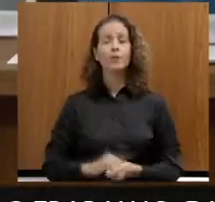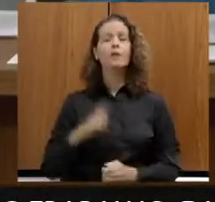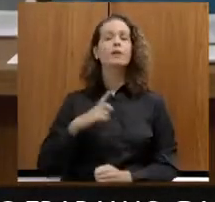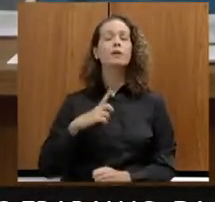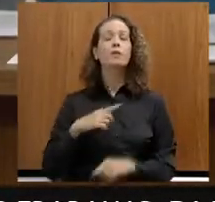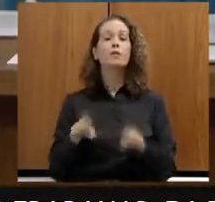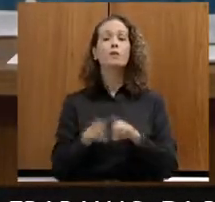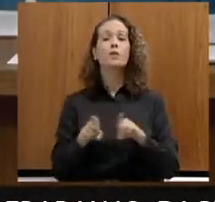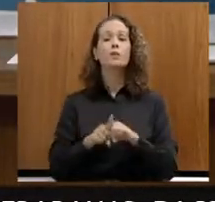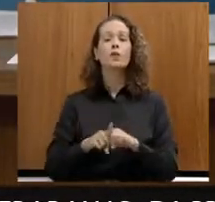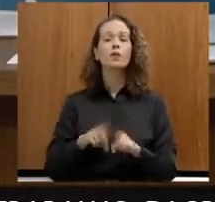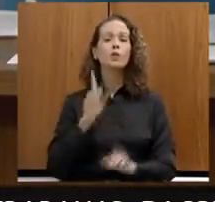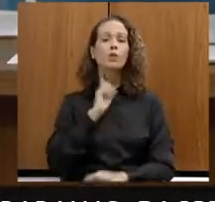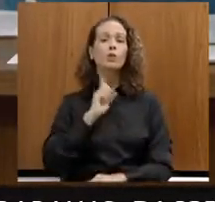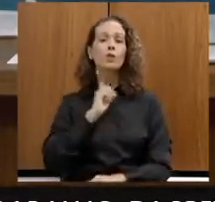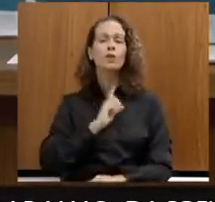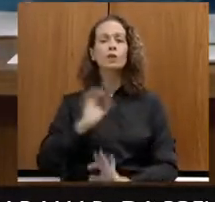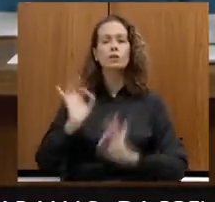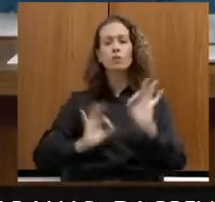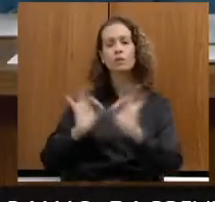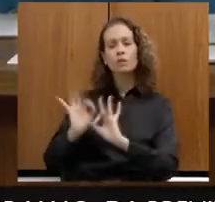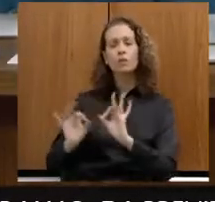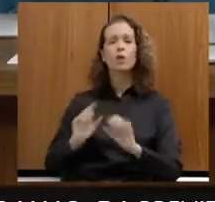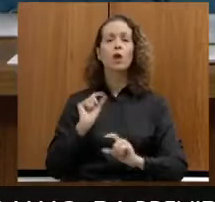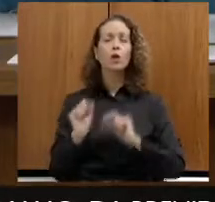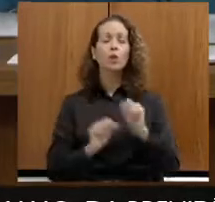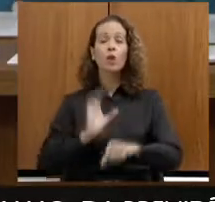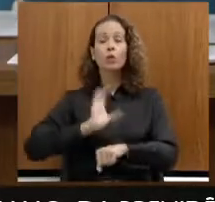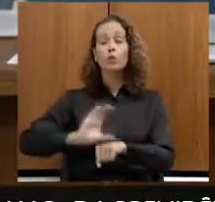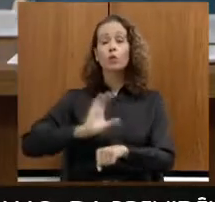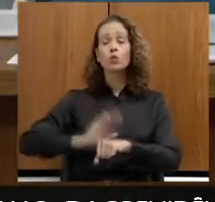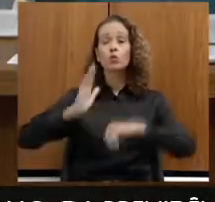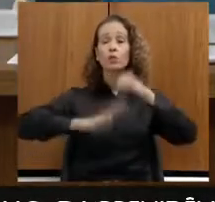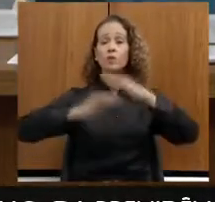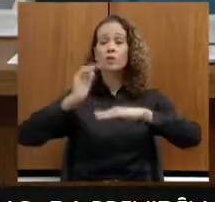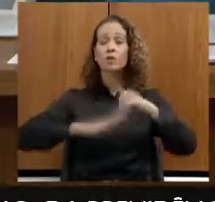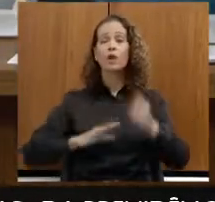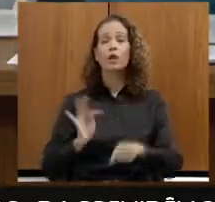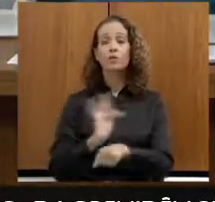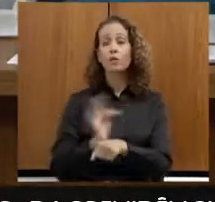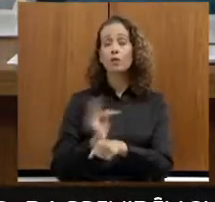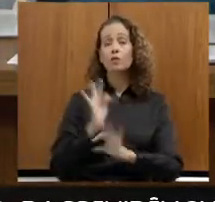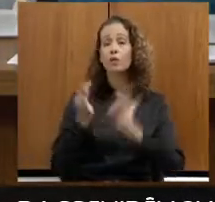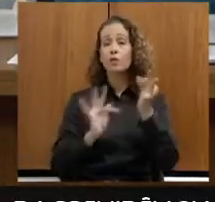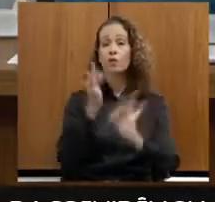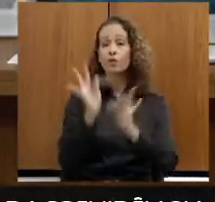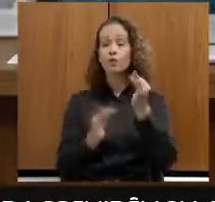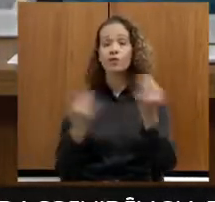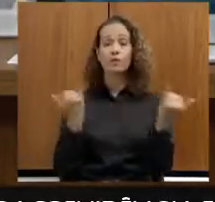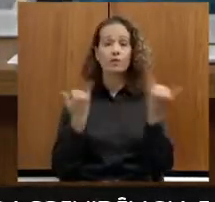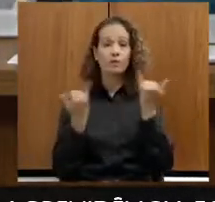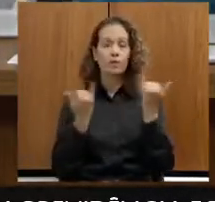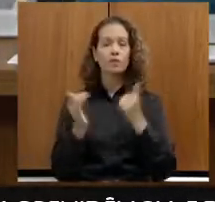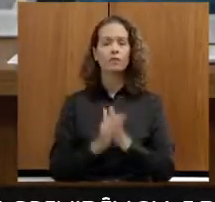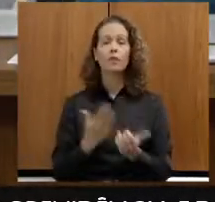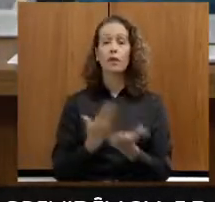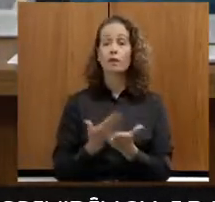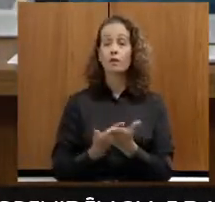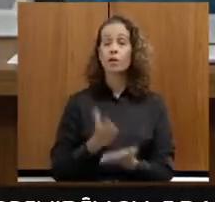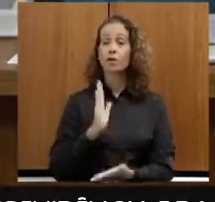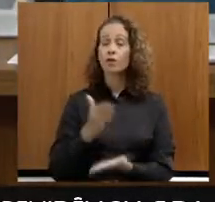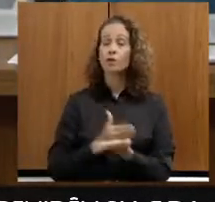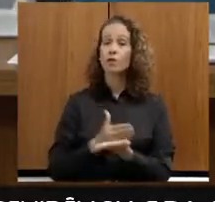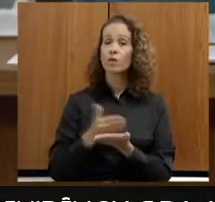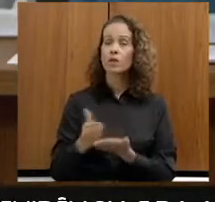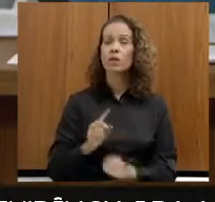mulheres o Minas Programando, que é um curso de qualificação profissional na área de tecnologia da informação. São as aulas que já foram iniciadas para